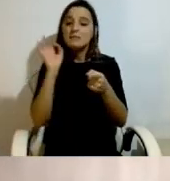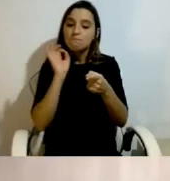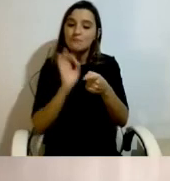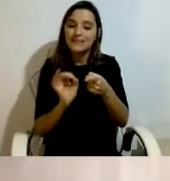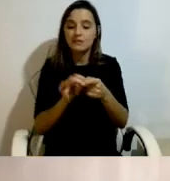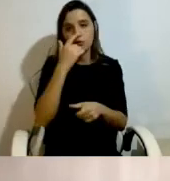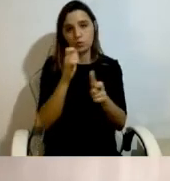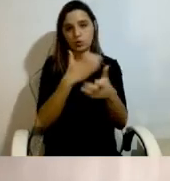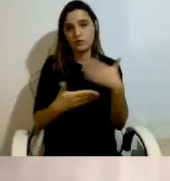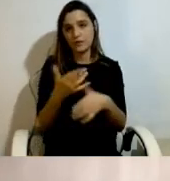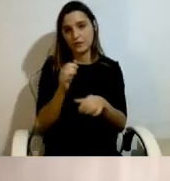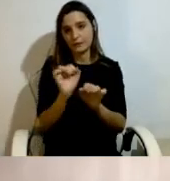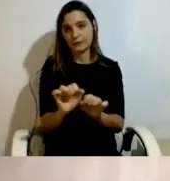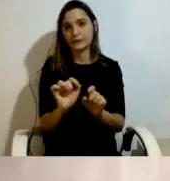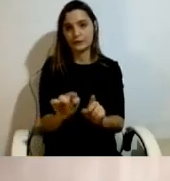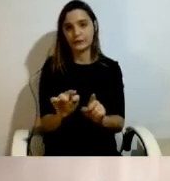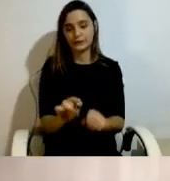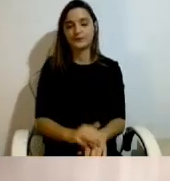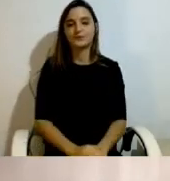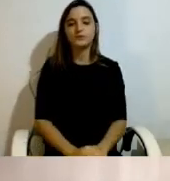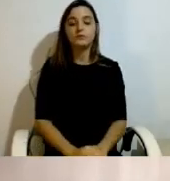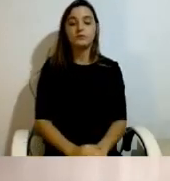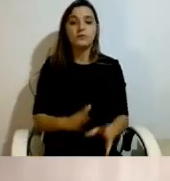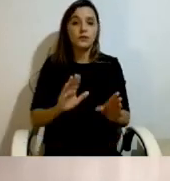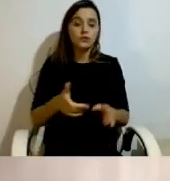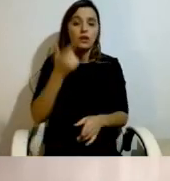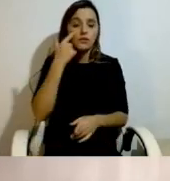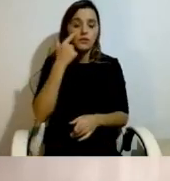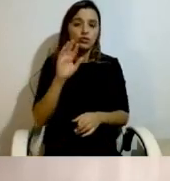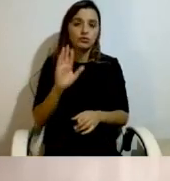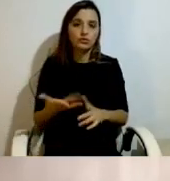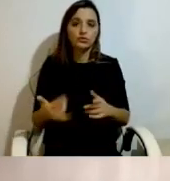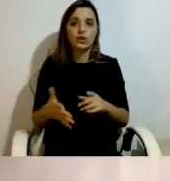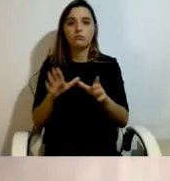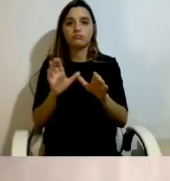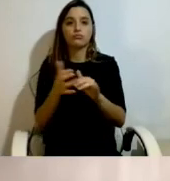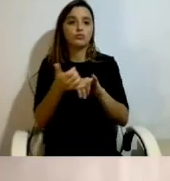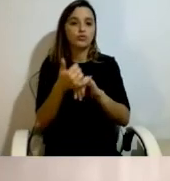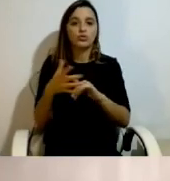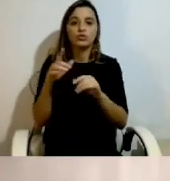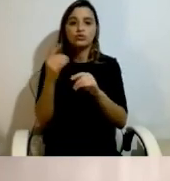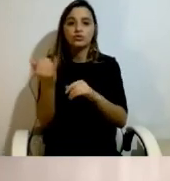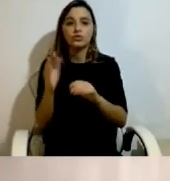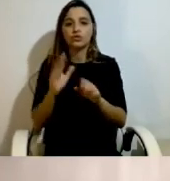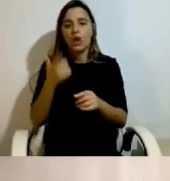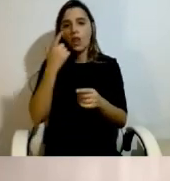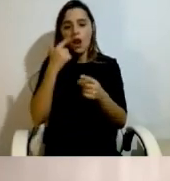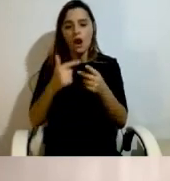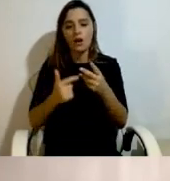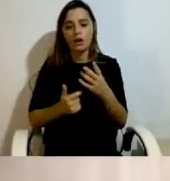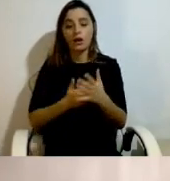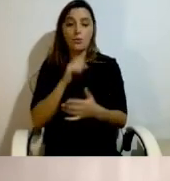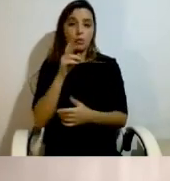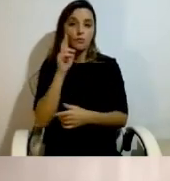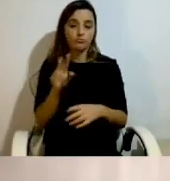deficiência. Elas já foram identificadas por um conjunto de organizações, como podem ver neste último slide, mas